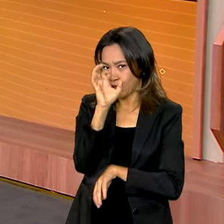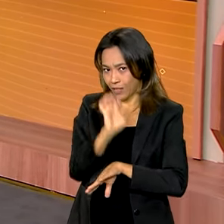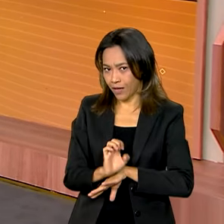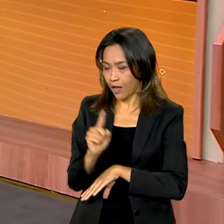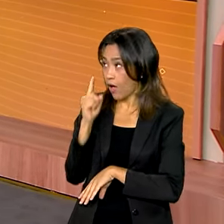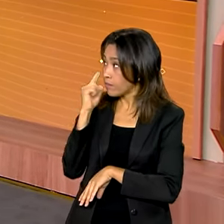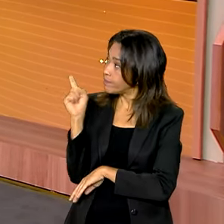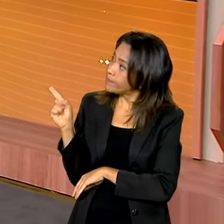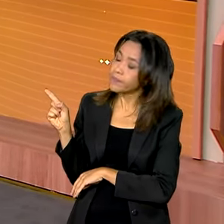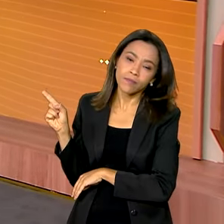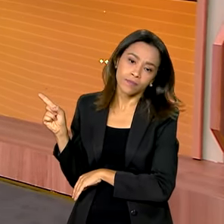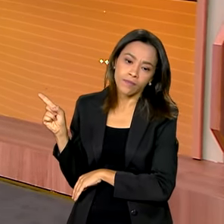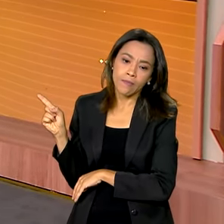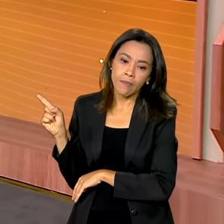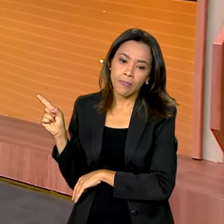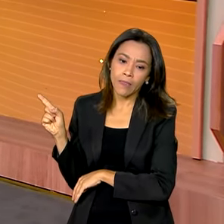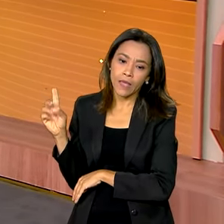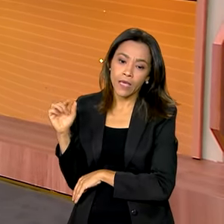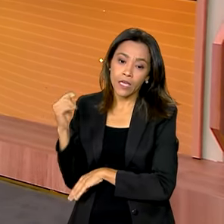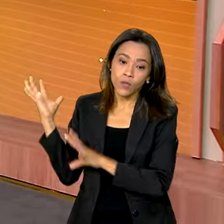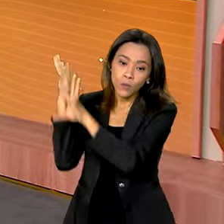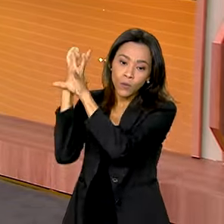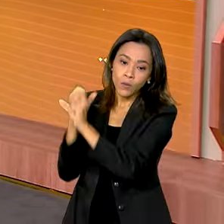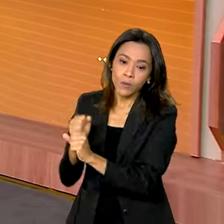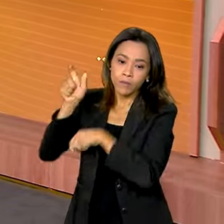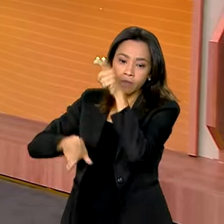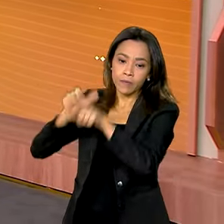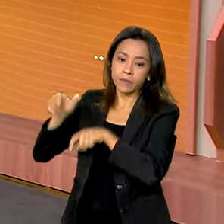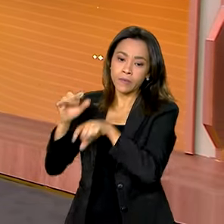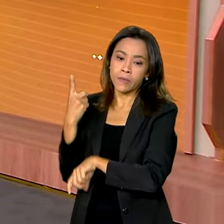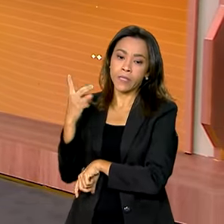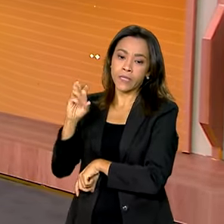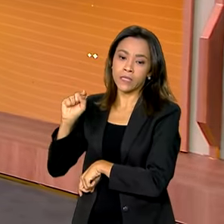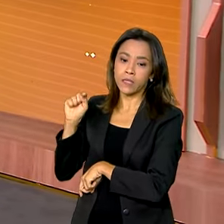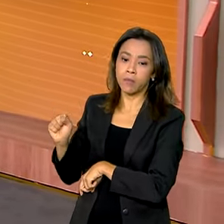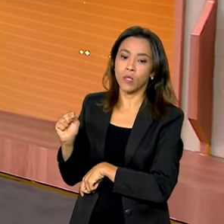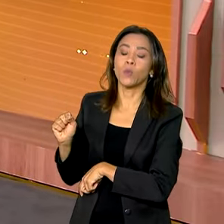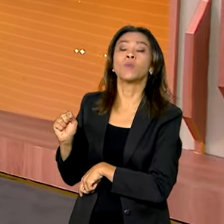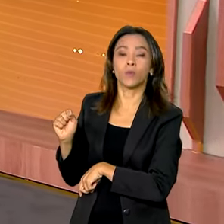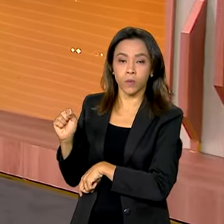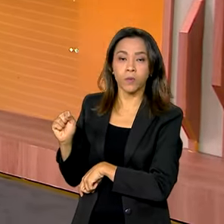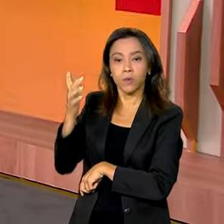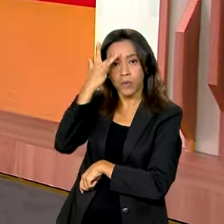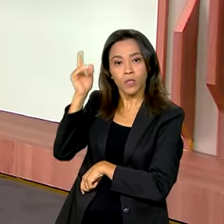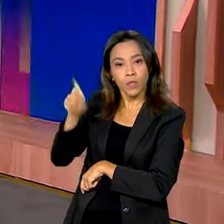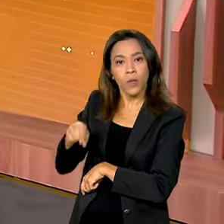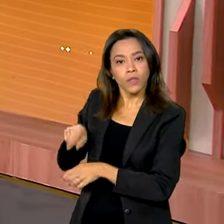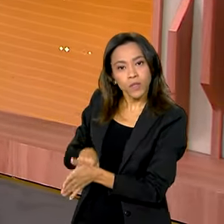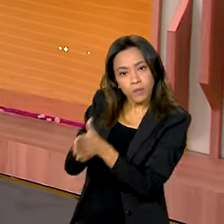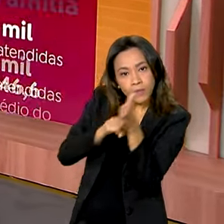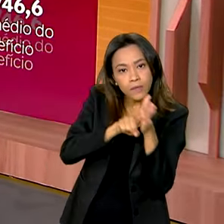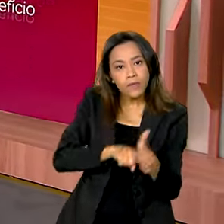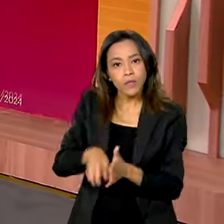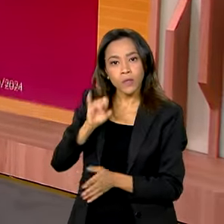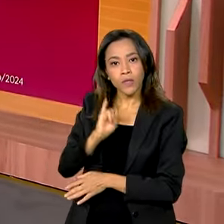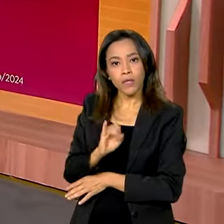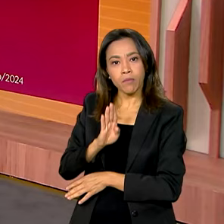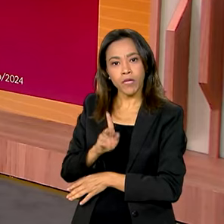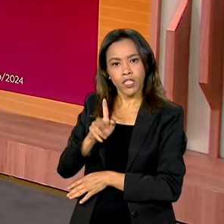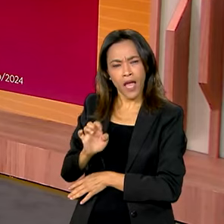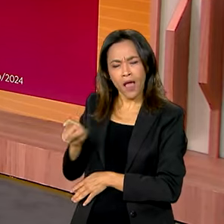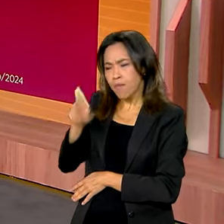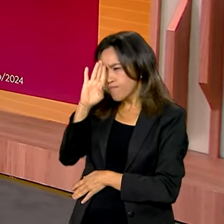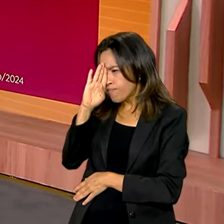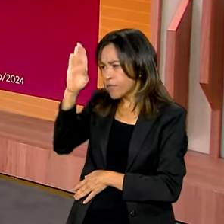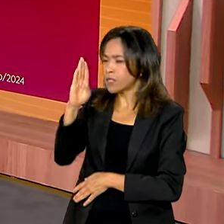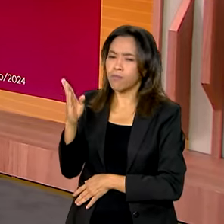Ela que tem pouco mais de 15 mil habitantes, de acordo com o censo do IBGE. Lá que é principal produtor de